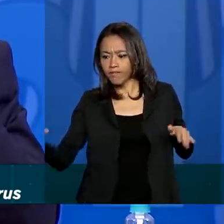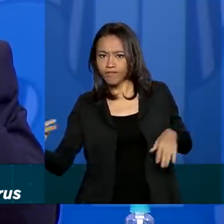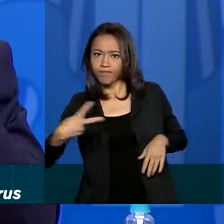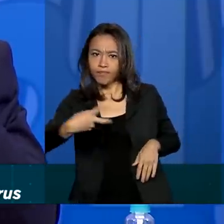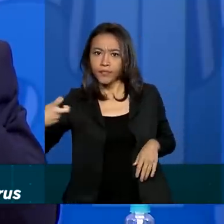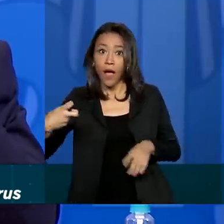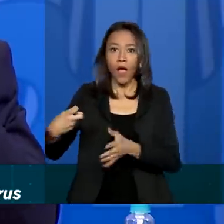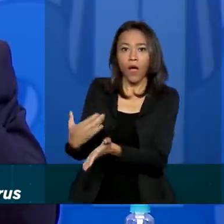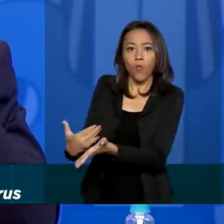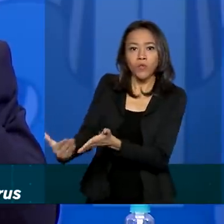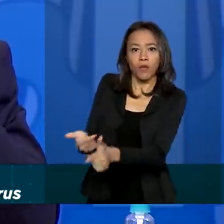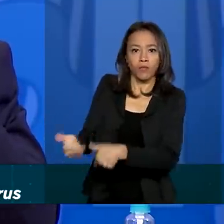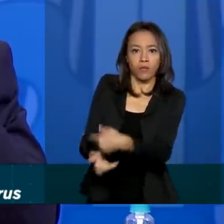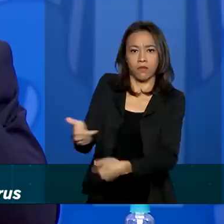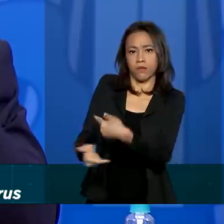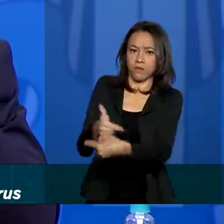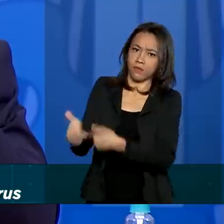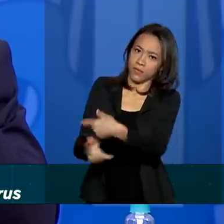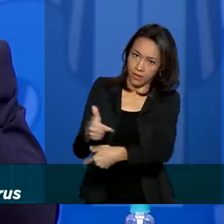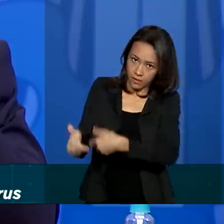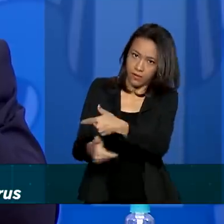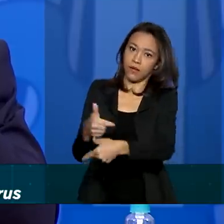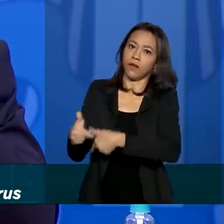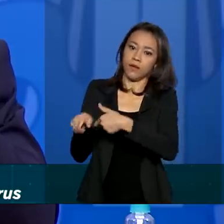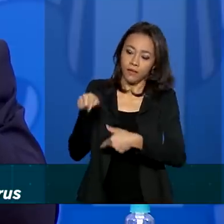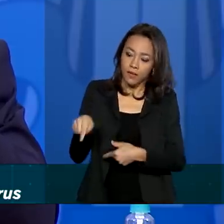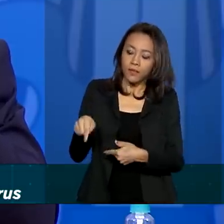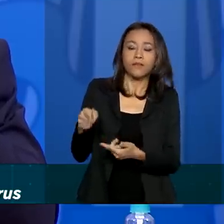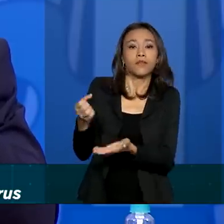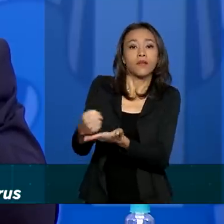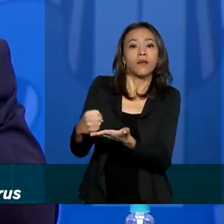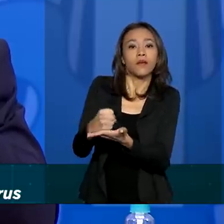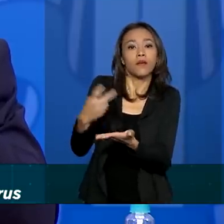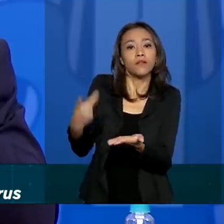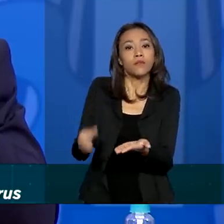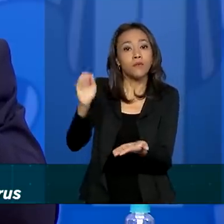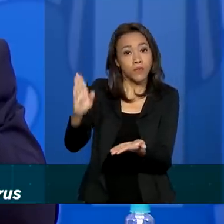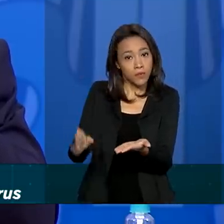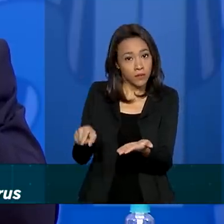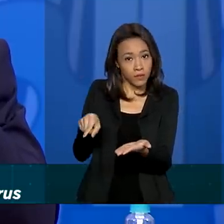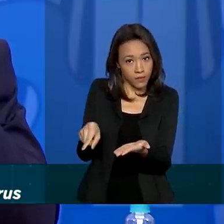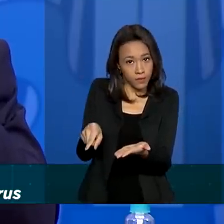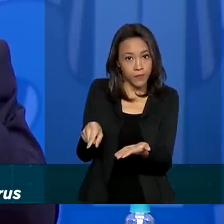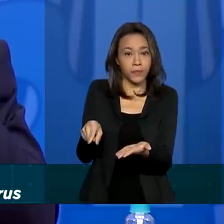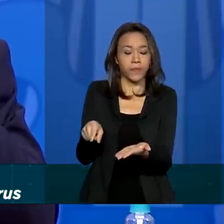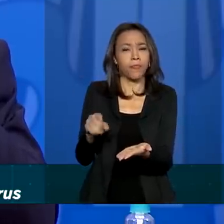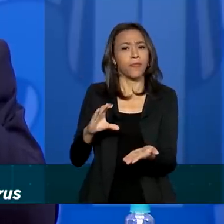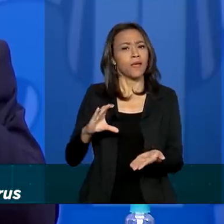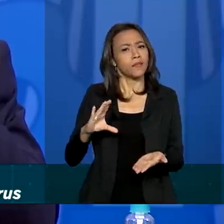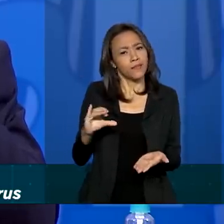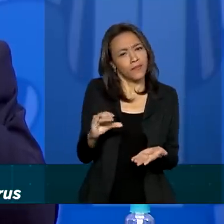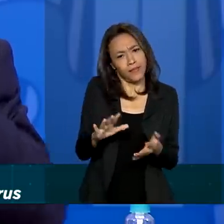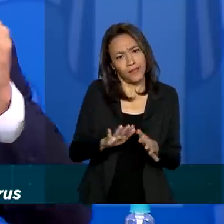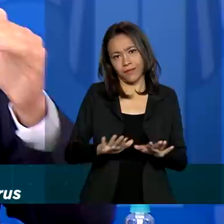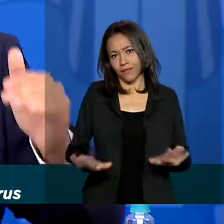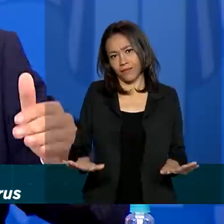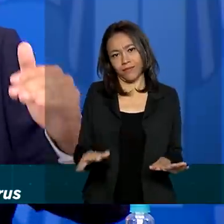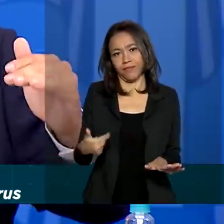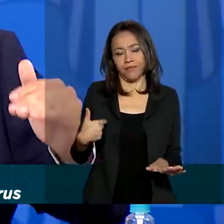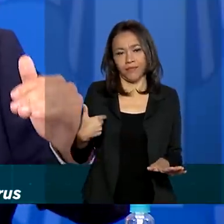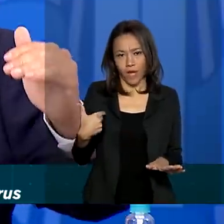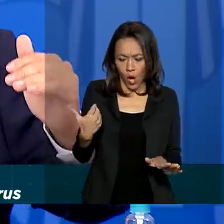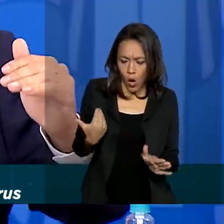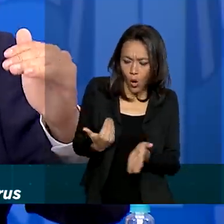moléculas derivadas desses medicamentos brasileiros. E ciência é dessa forma, a gente começa